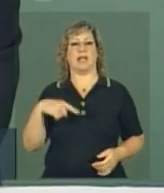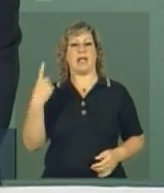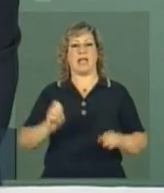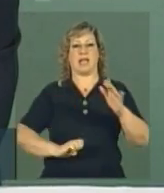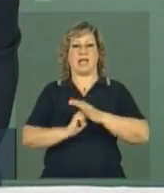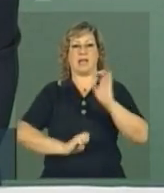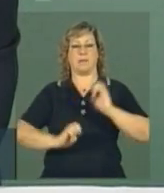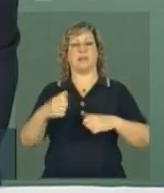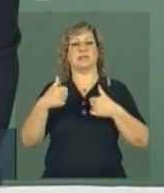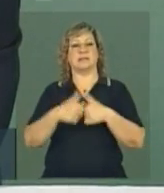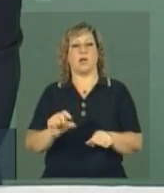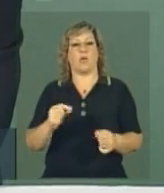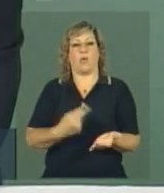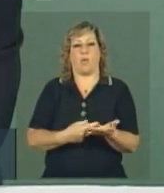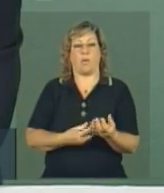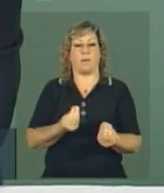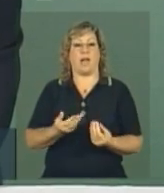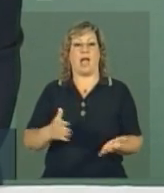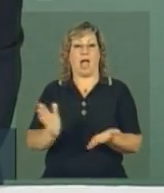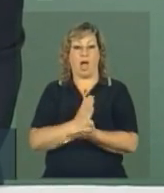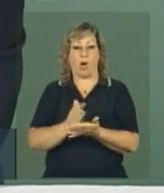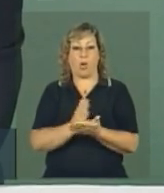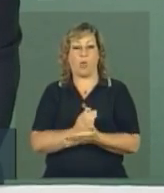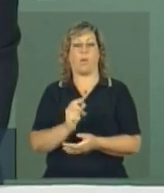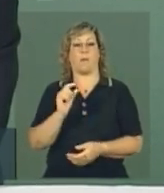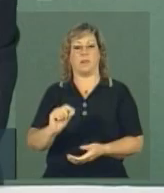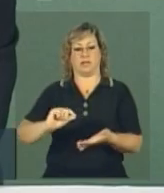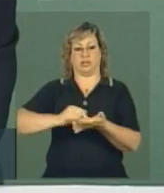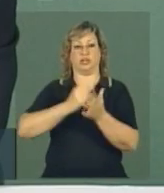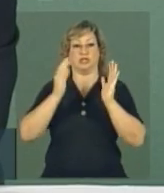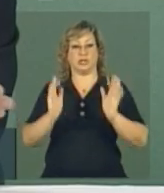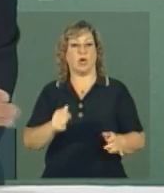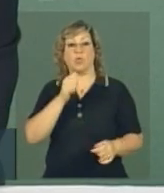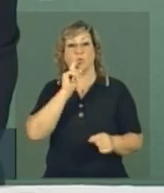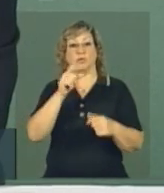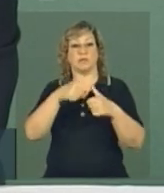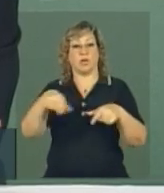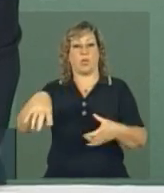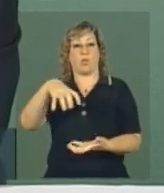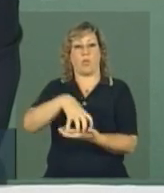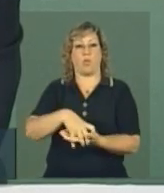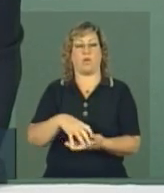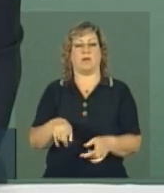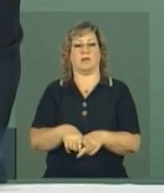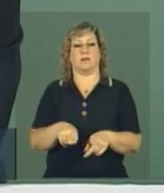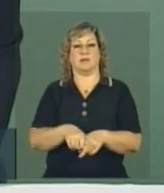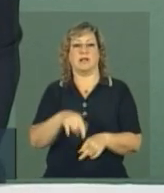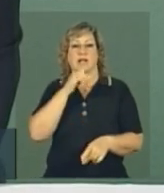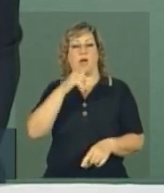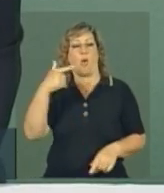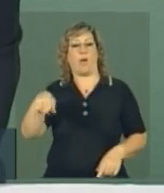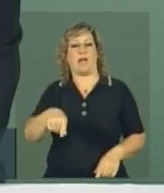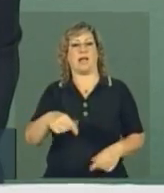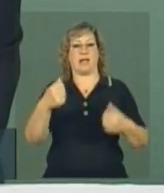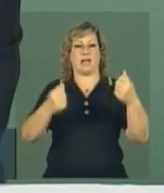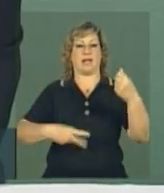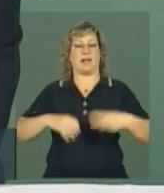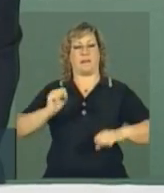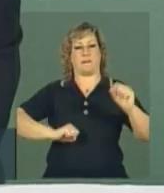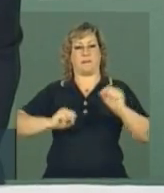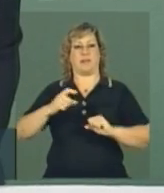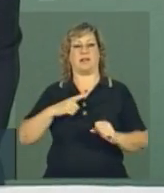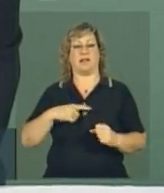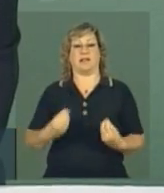em negociação. E algumas, inclusive, que já assinaram, não estão naquela contabilidade. Nós demos exemplo da British Gas. Então, estava